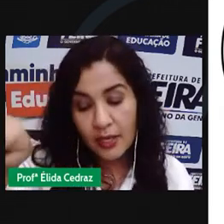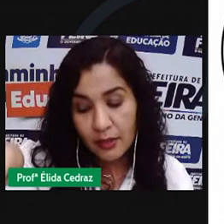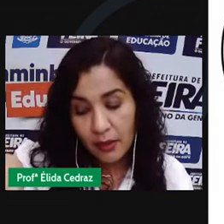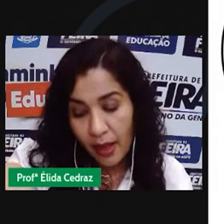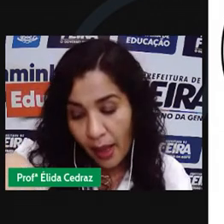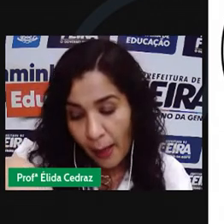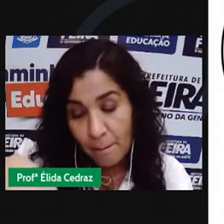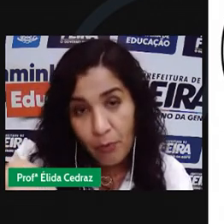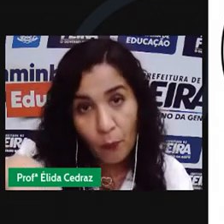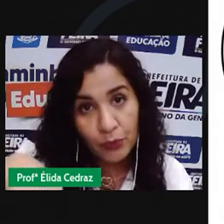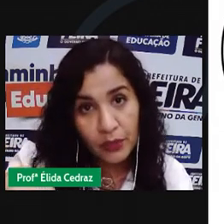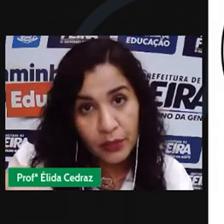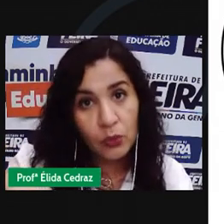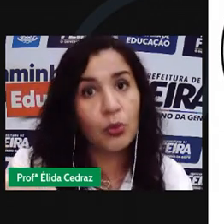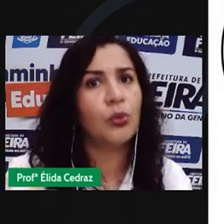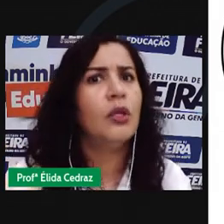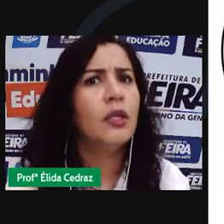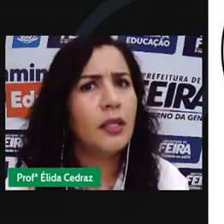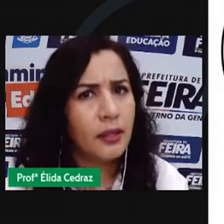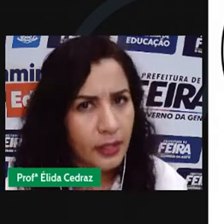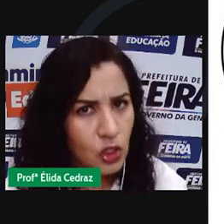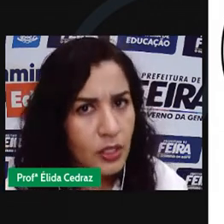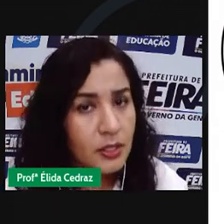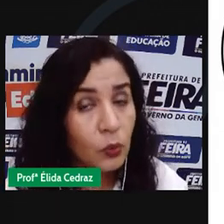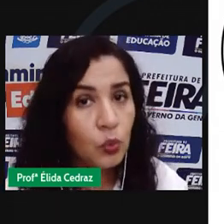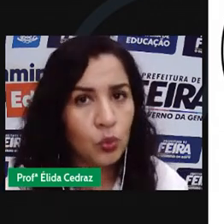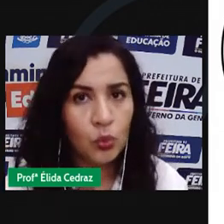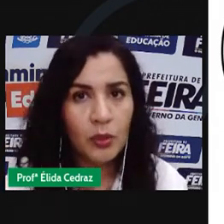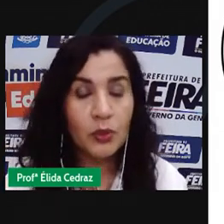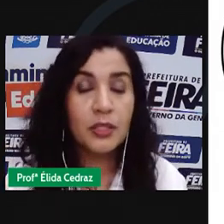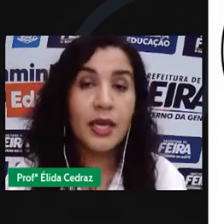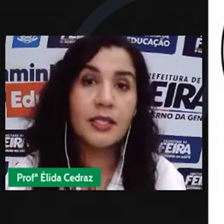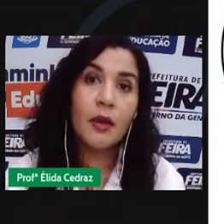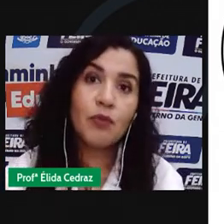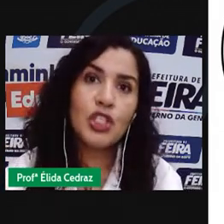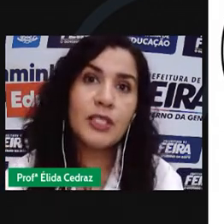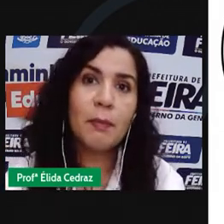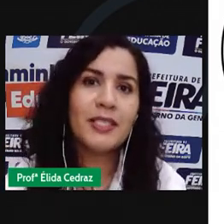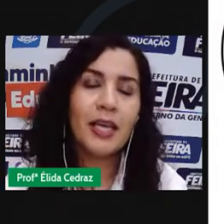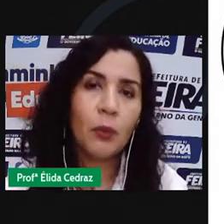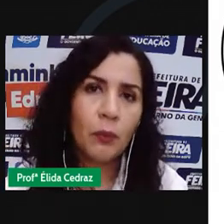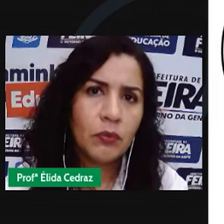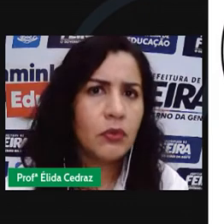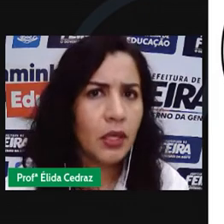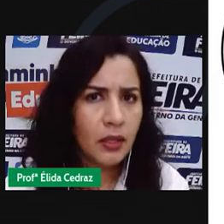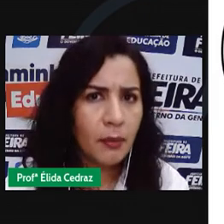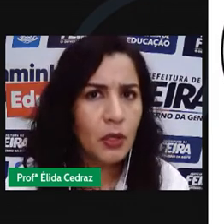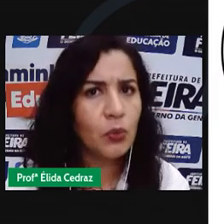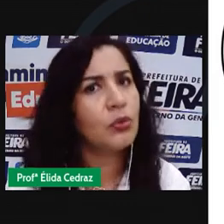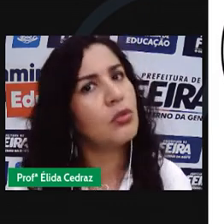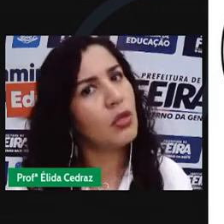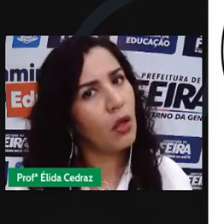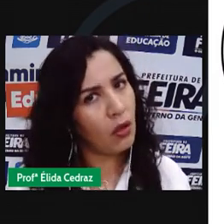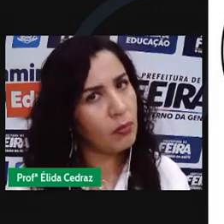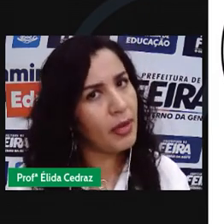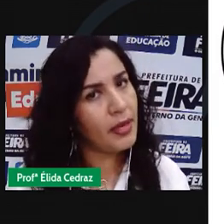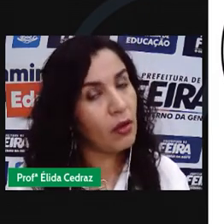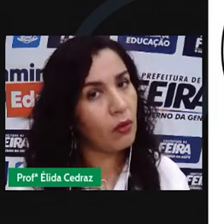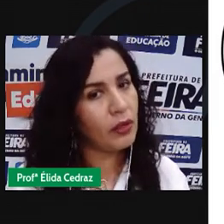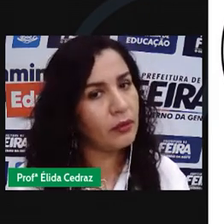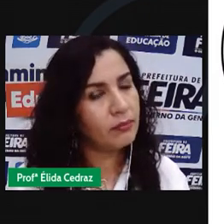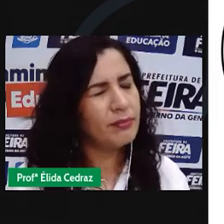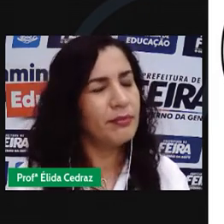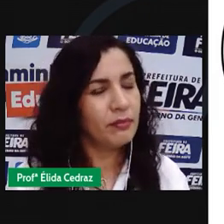está apontando na direção do número 6 já se passaram 30 minutos ou